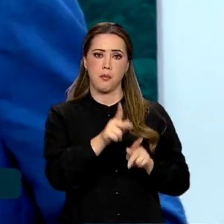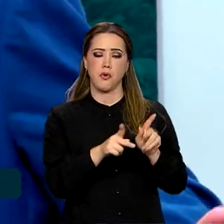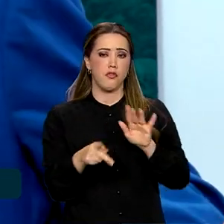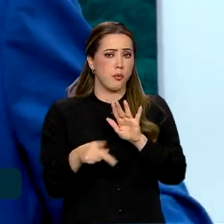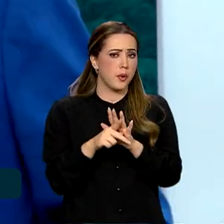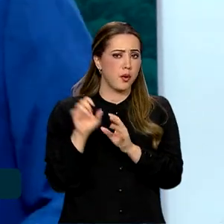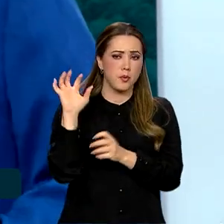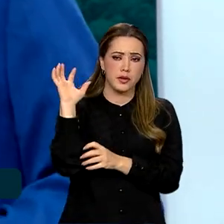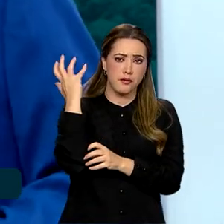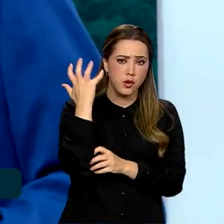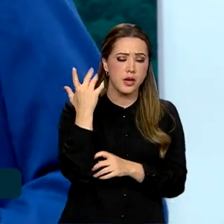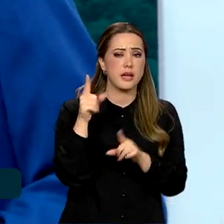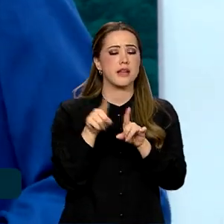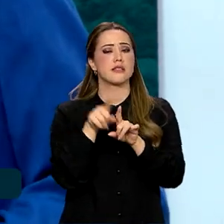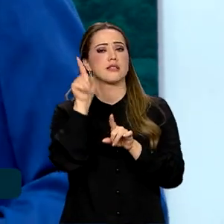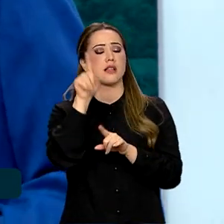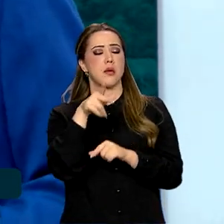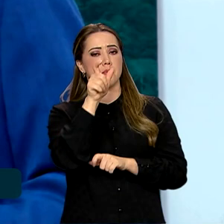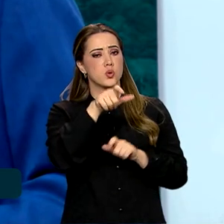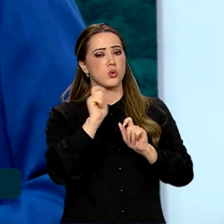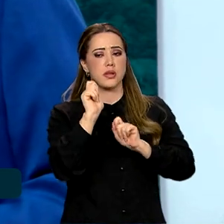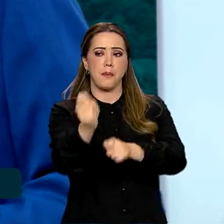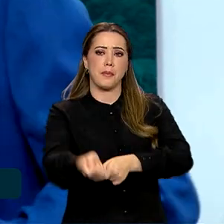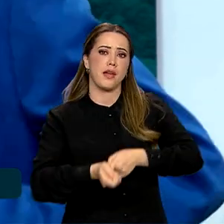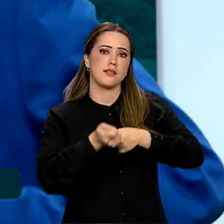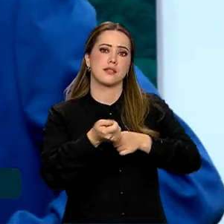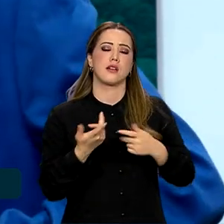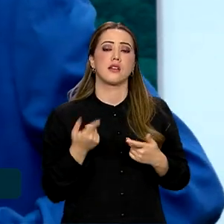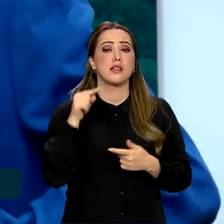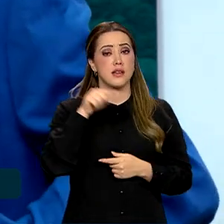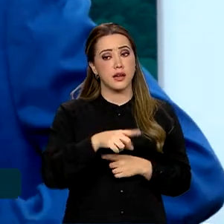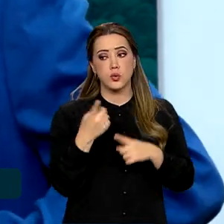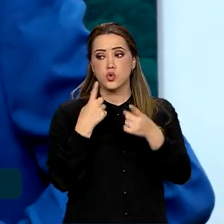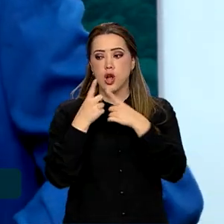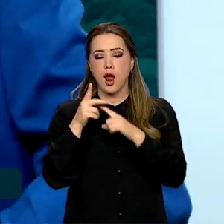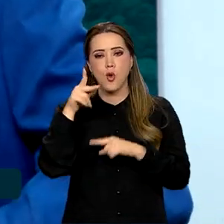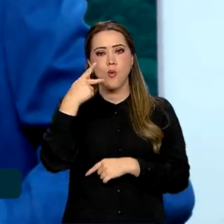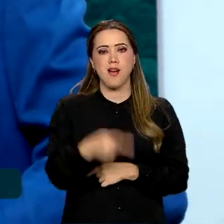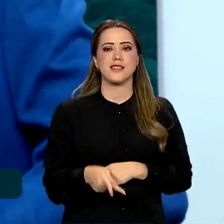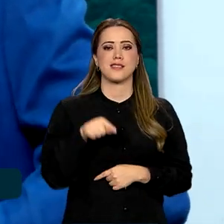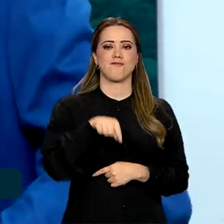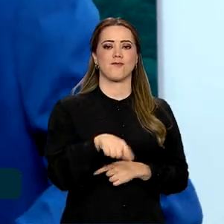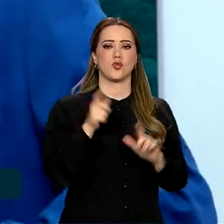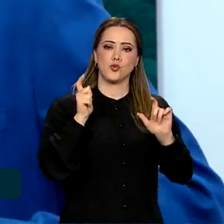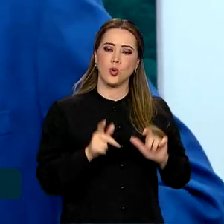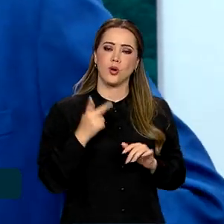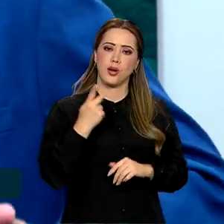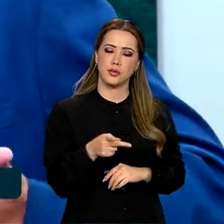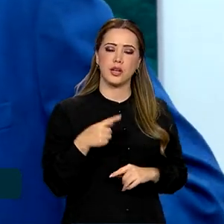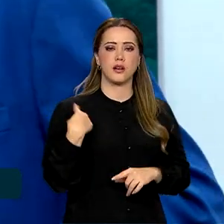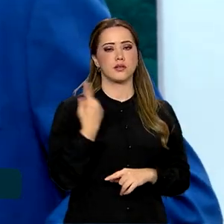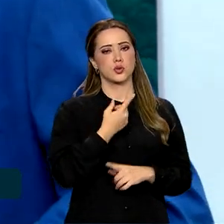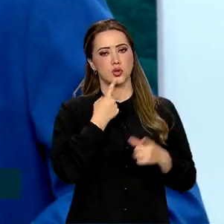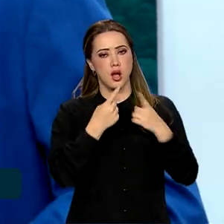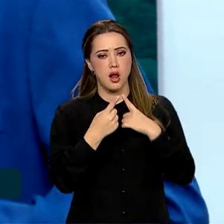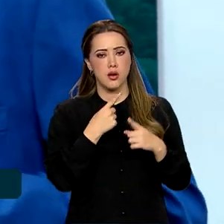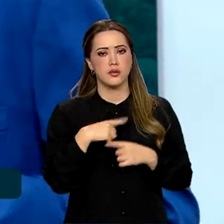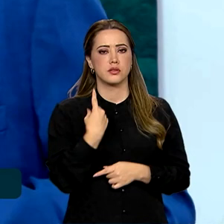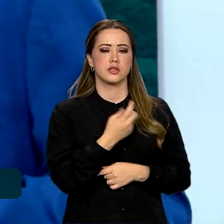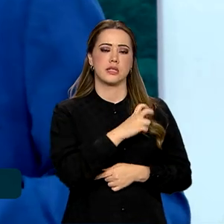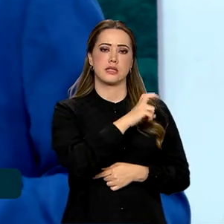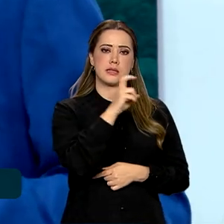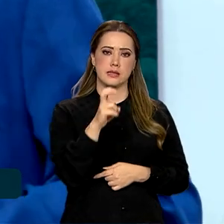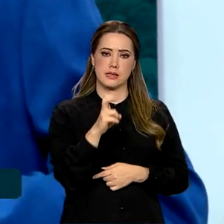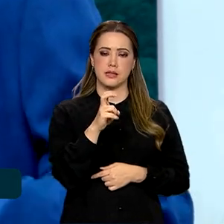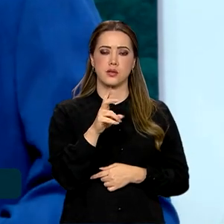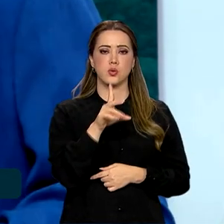ribeirinhos, pescadores. Ou seja, e aqui, esse diálogo. Esse diálogo em que nós vamos ter aqui cinco documentos.